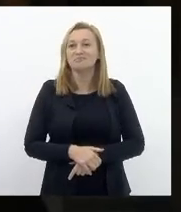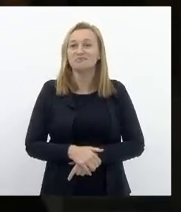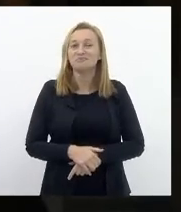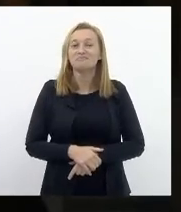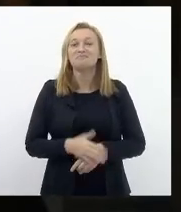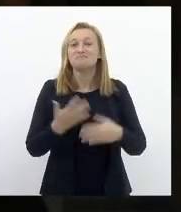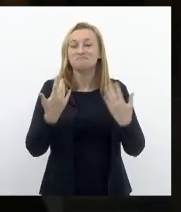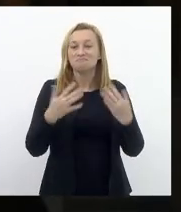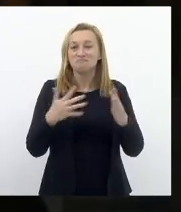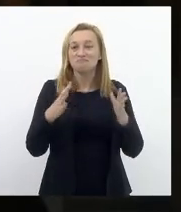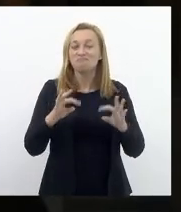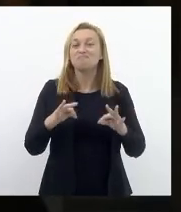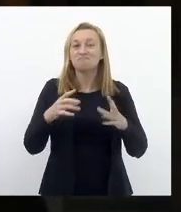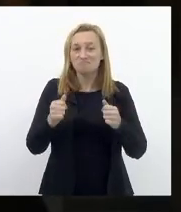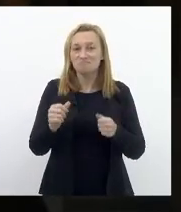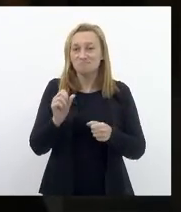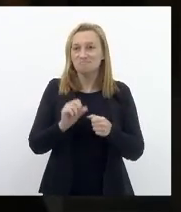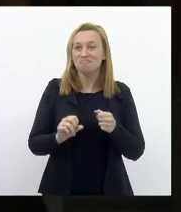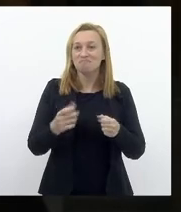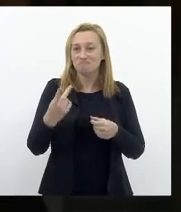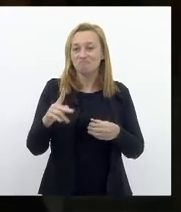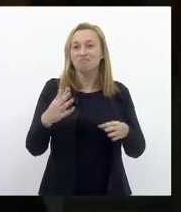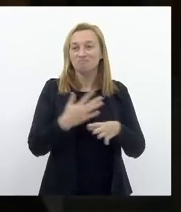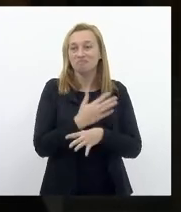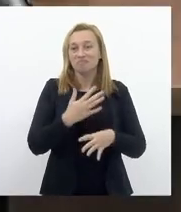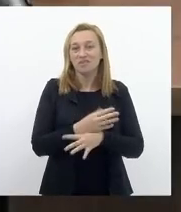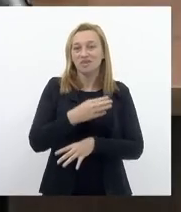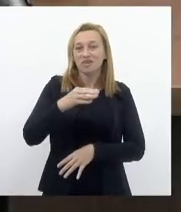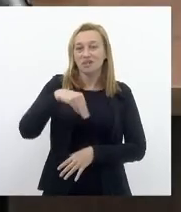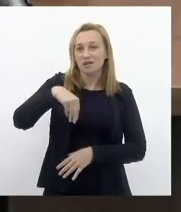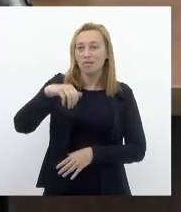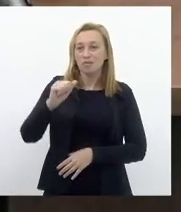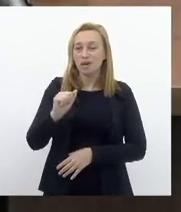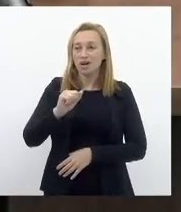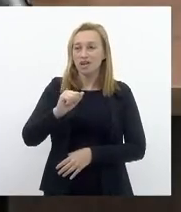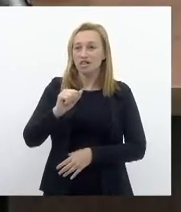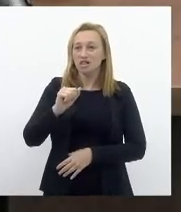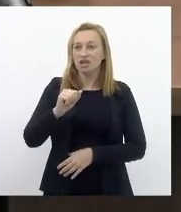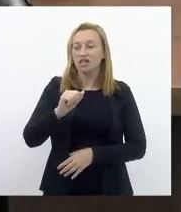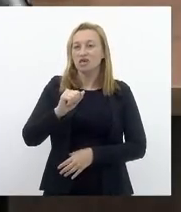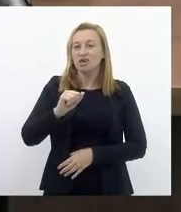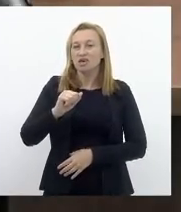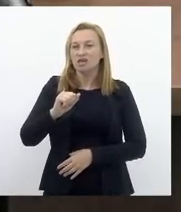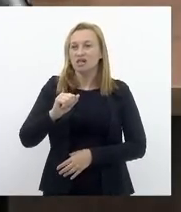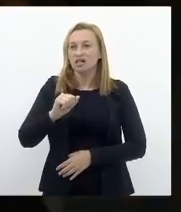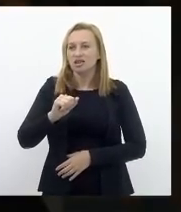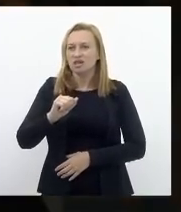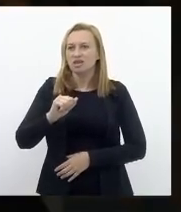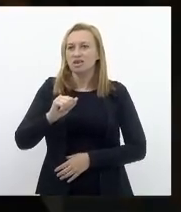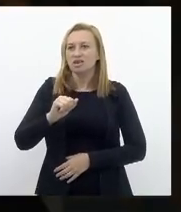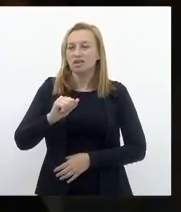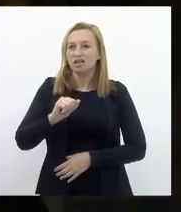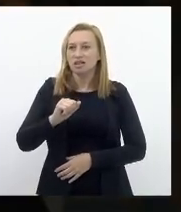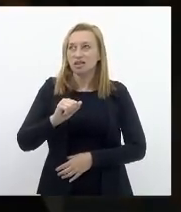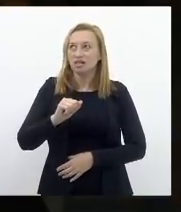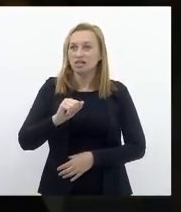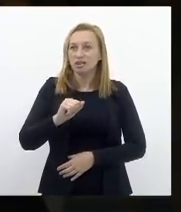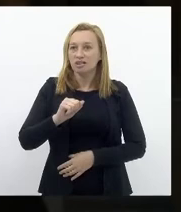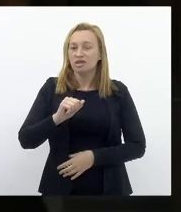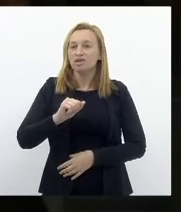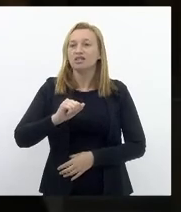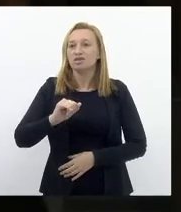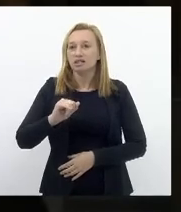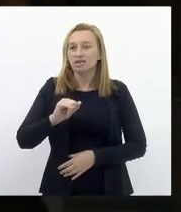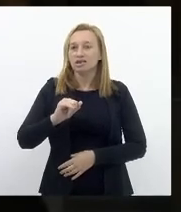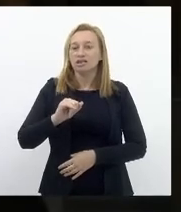Vandre Tudo que Vossa Excelência Tem feito Por sua cidade de Magé Eu tive alguns votos Naquela cidade E Todas as vezes Que vou lá